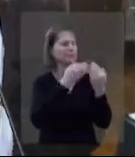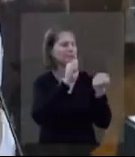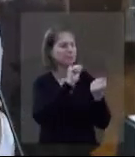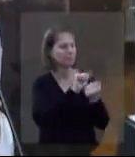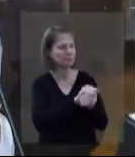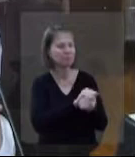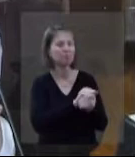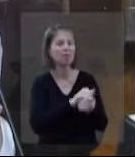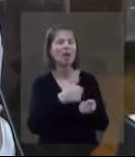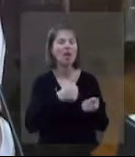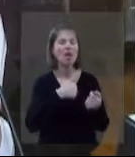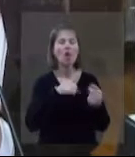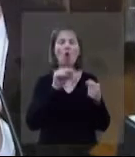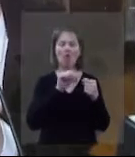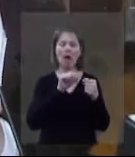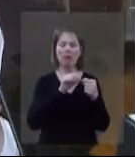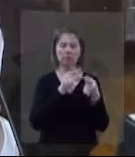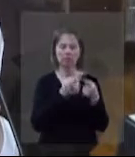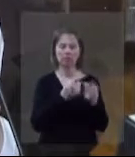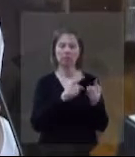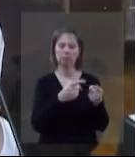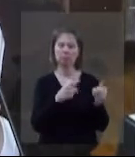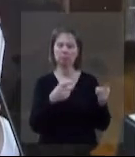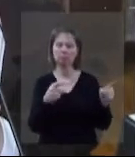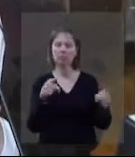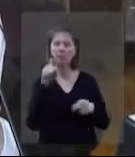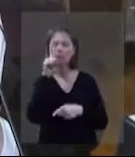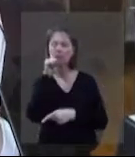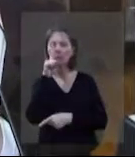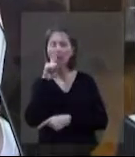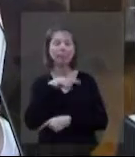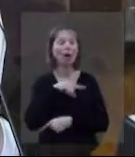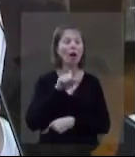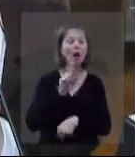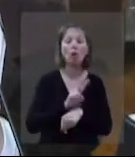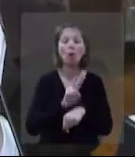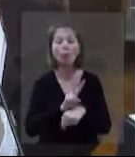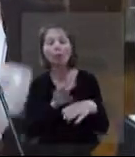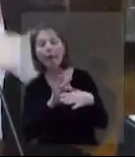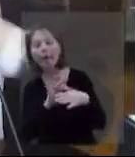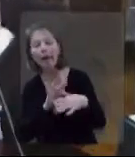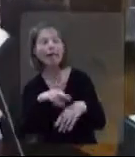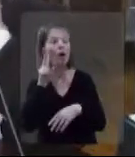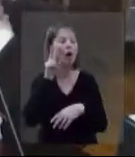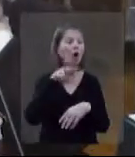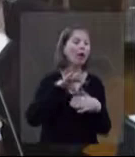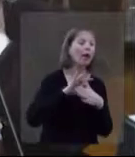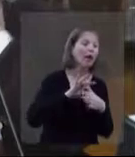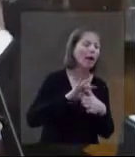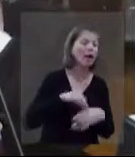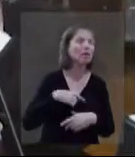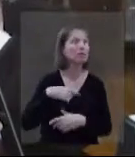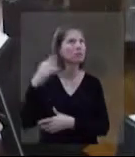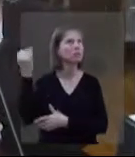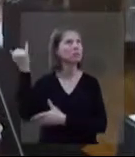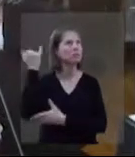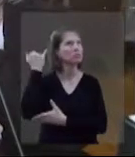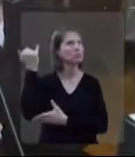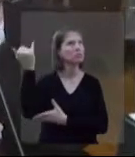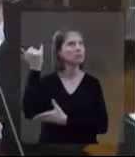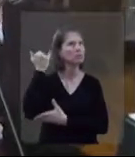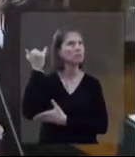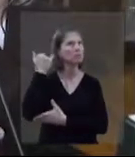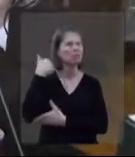enfim, a família. E aí, eu ali, alguns minutos, eu assando a carne. E a minha mãe ali, ó, cuidado com a carne, olha a carne, olha a carne, olha a carne. Eu